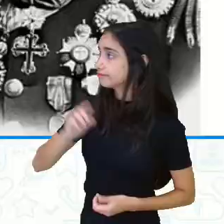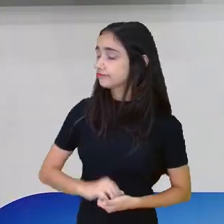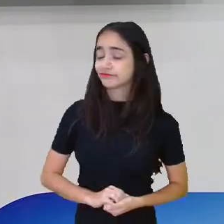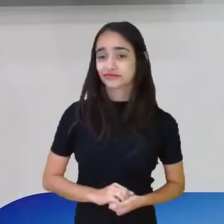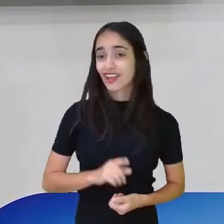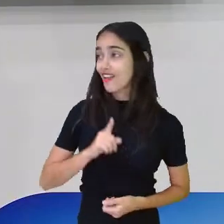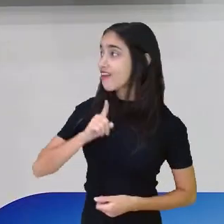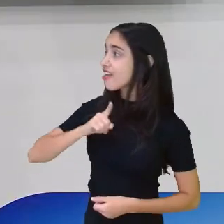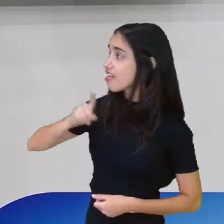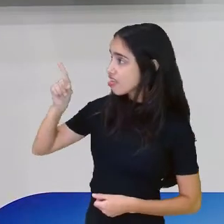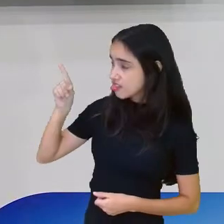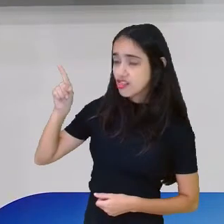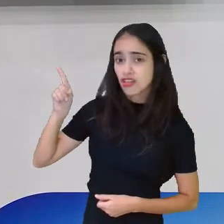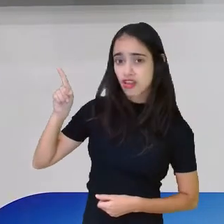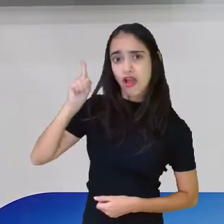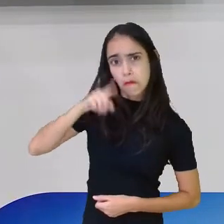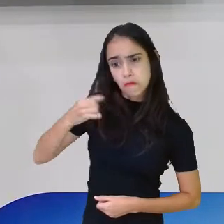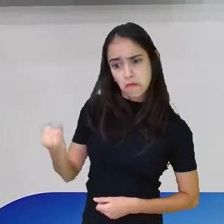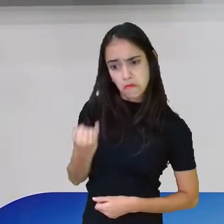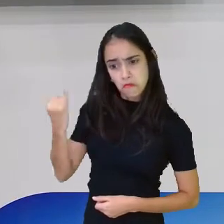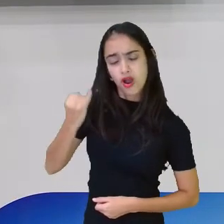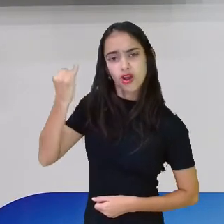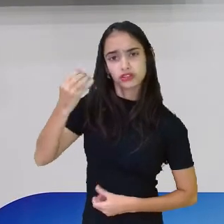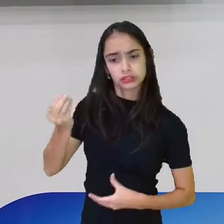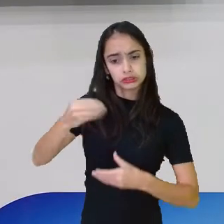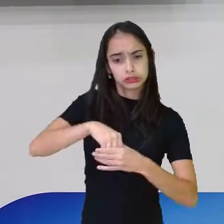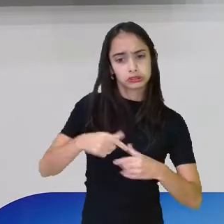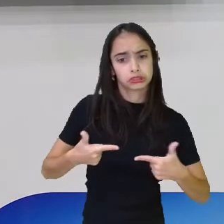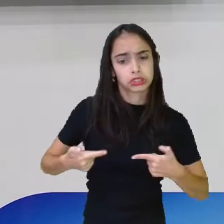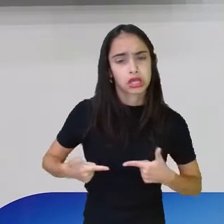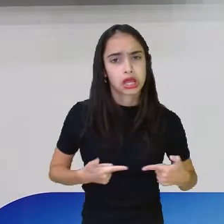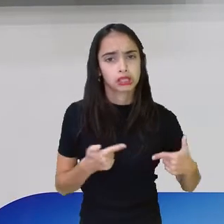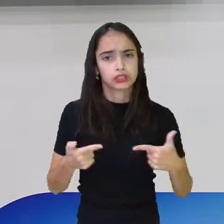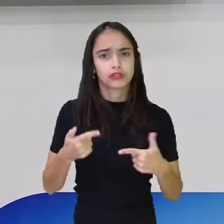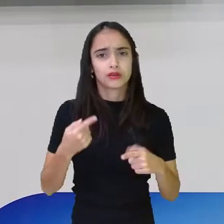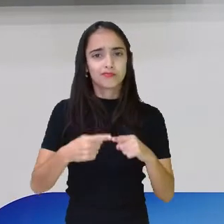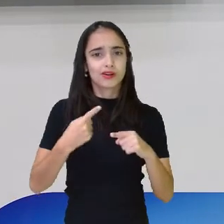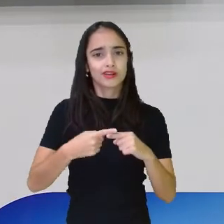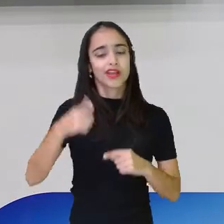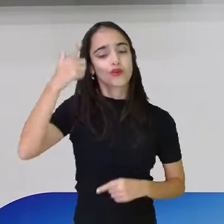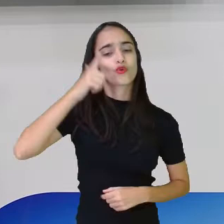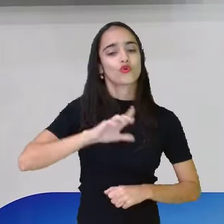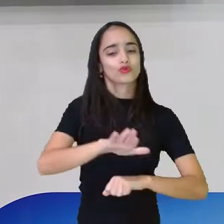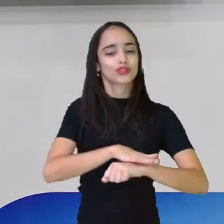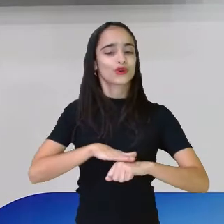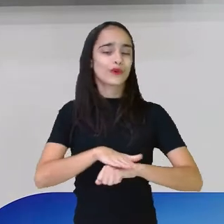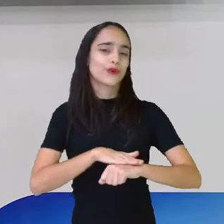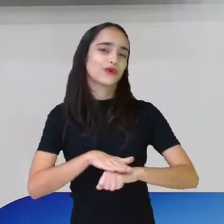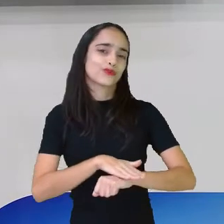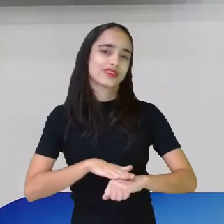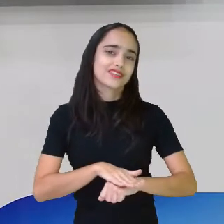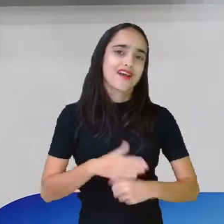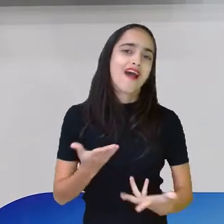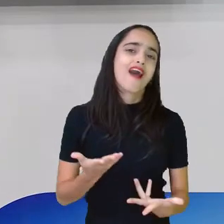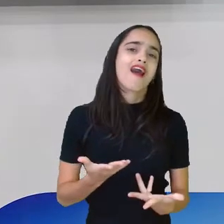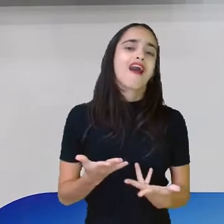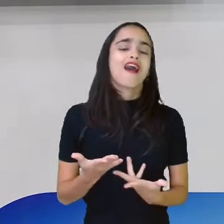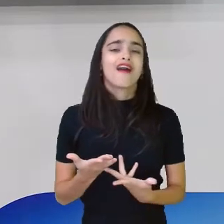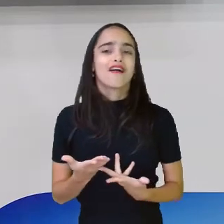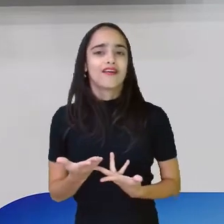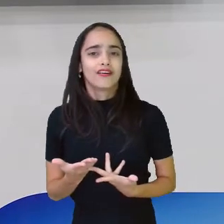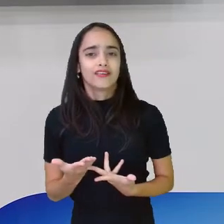do Paraguai. Ele conseguia conversar e evitou bastante conflitos armados, porque ele chegava com as pessoas, ele